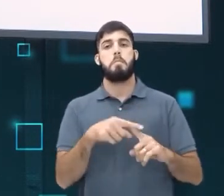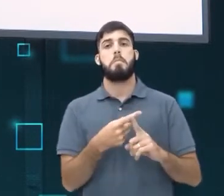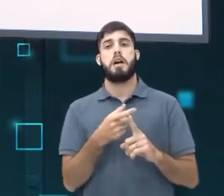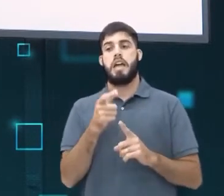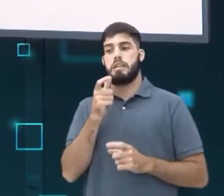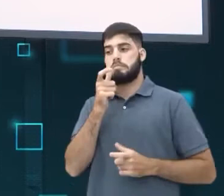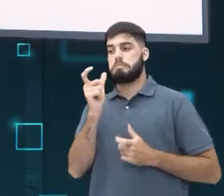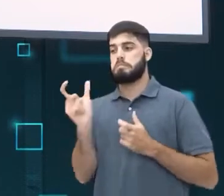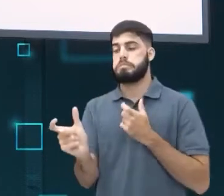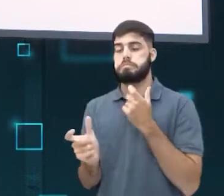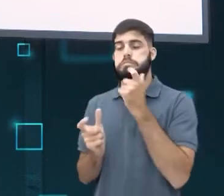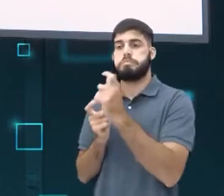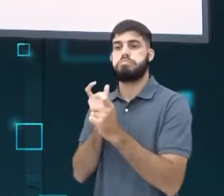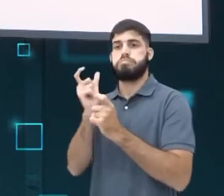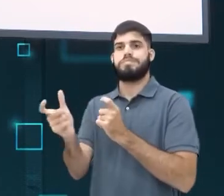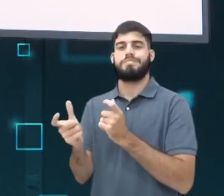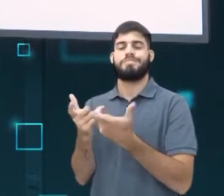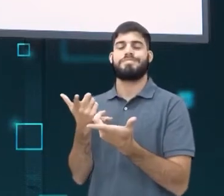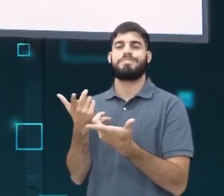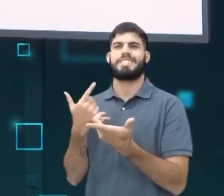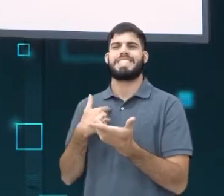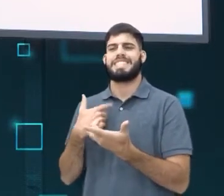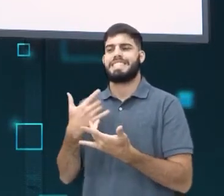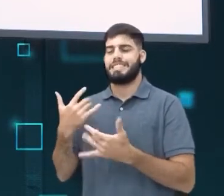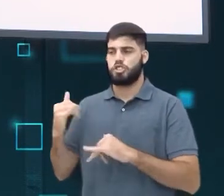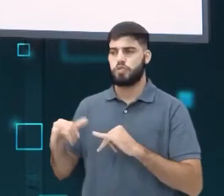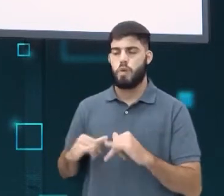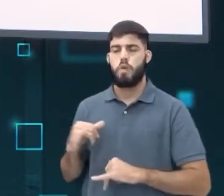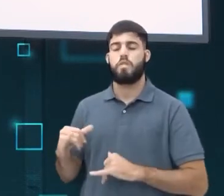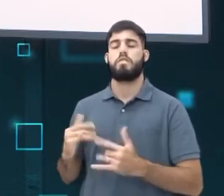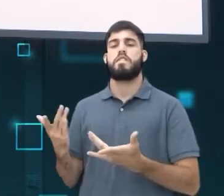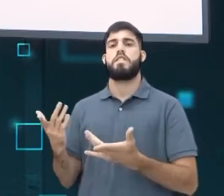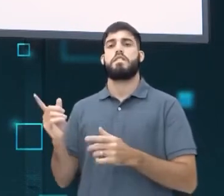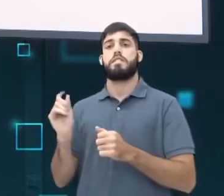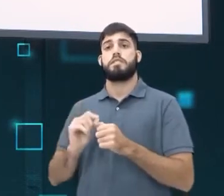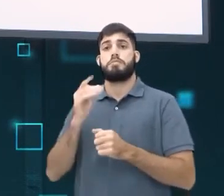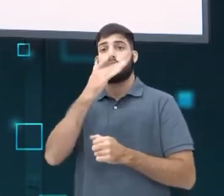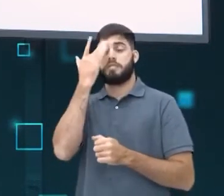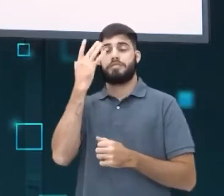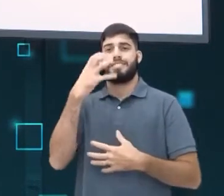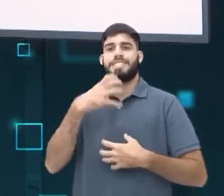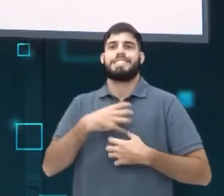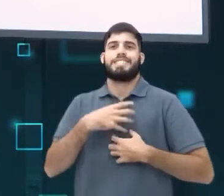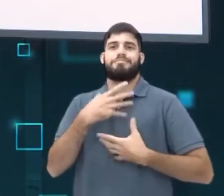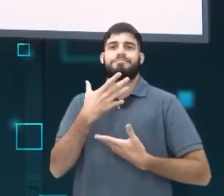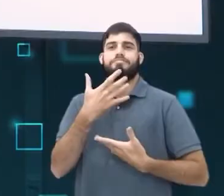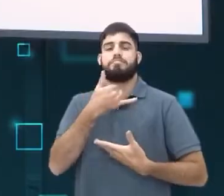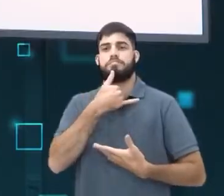agressões verbais, que machucam, que fazem as pessoas se sentirem mal.